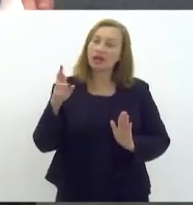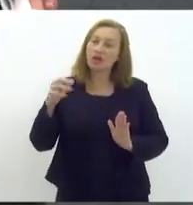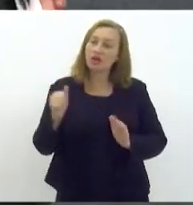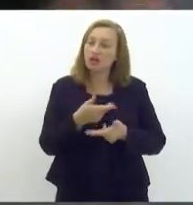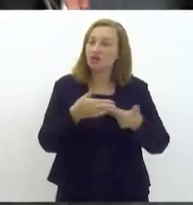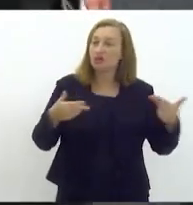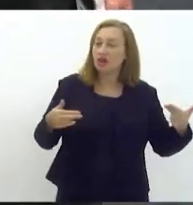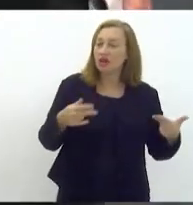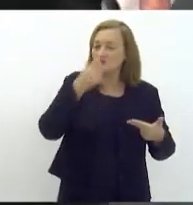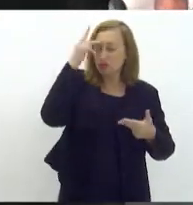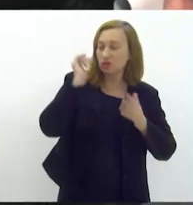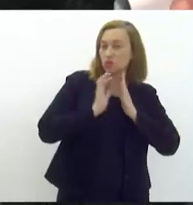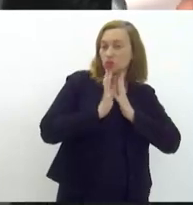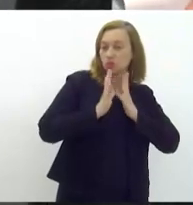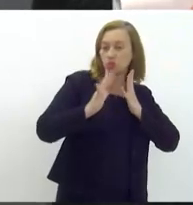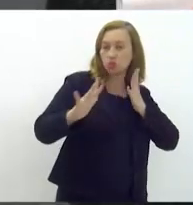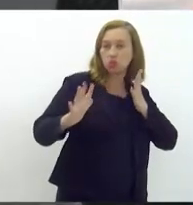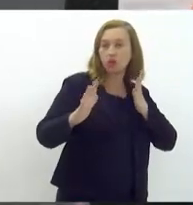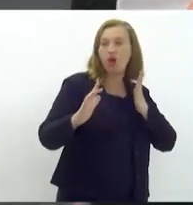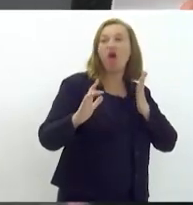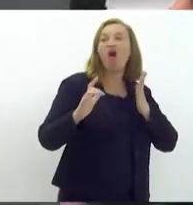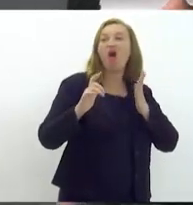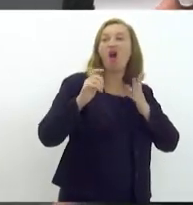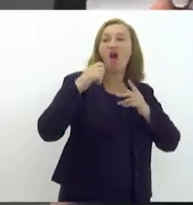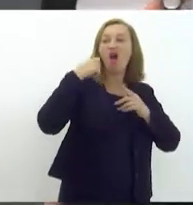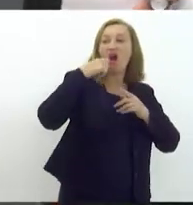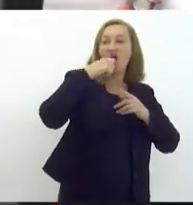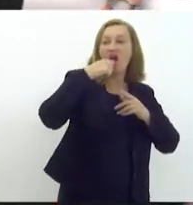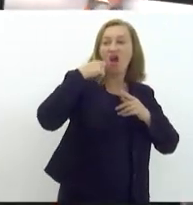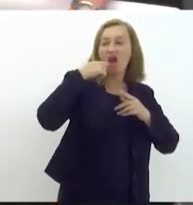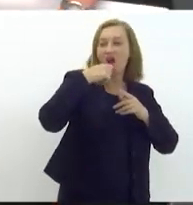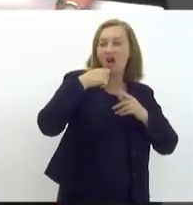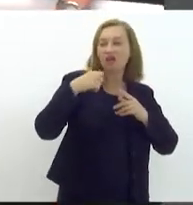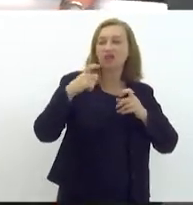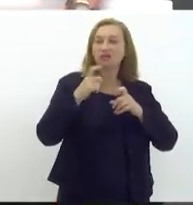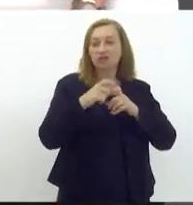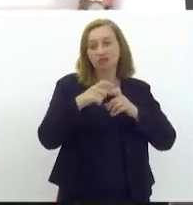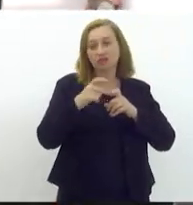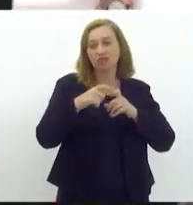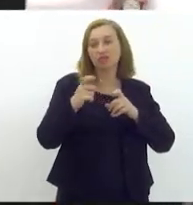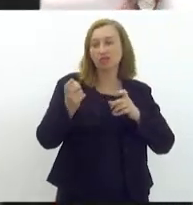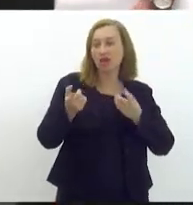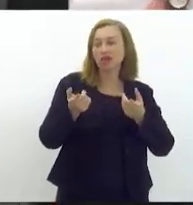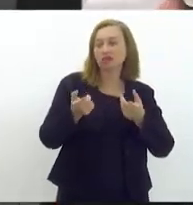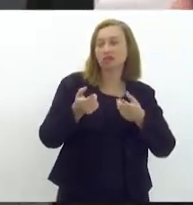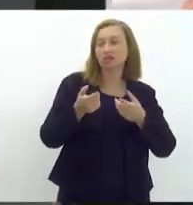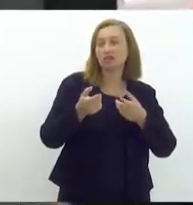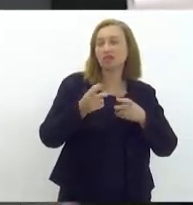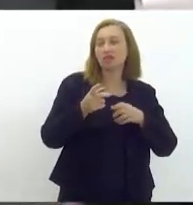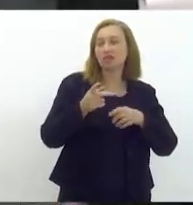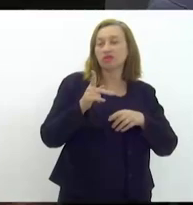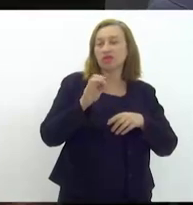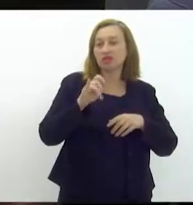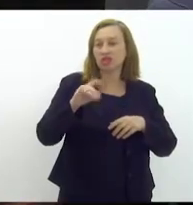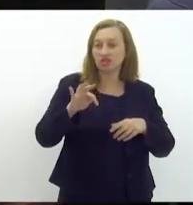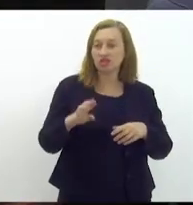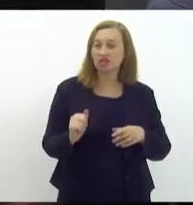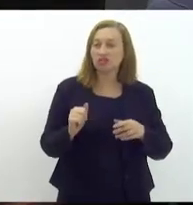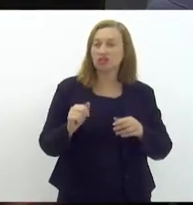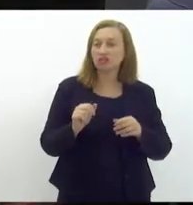na fila, com a boca aberta, e o resultado horroroso que essa pesquisa retratou.